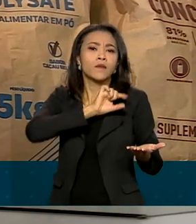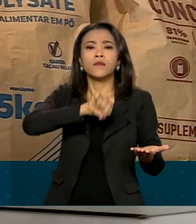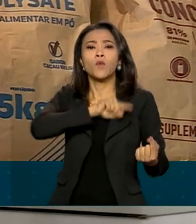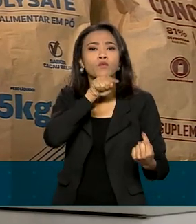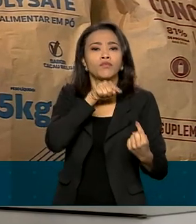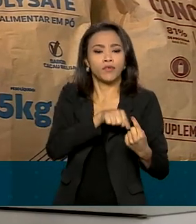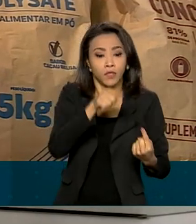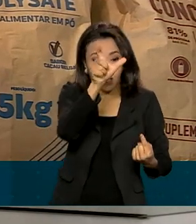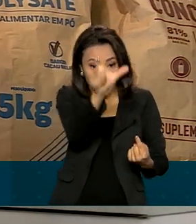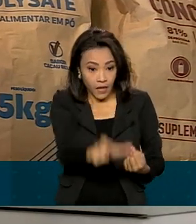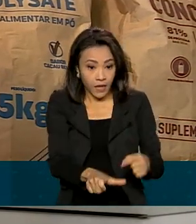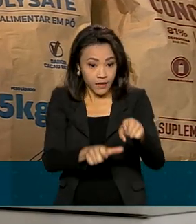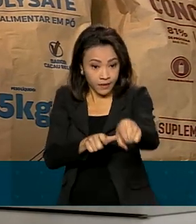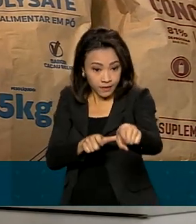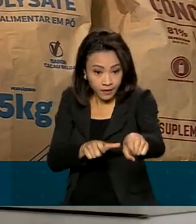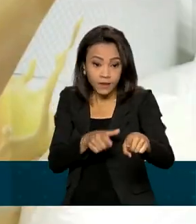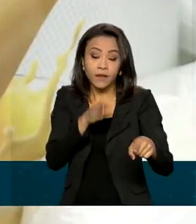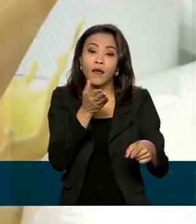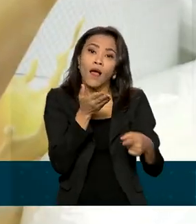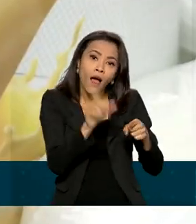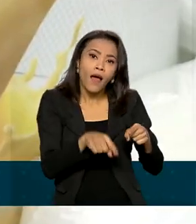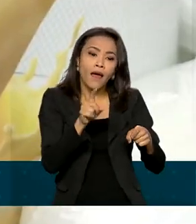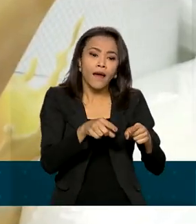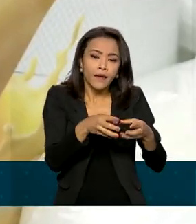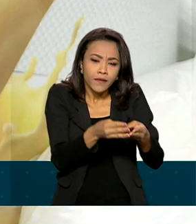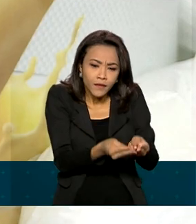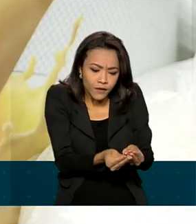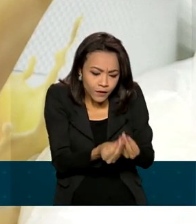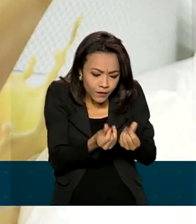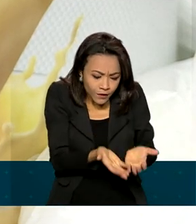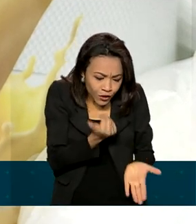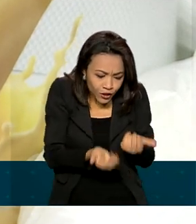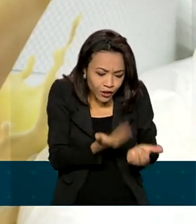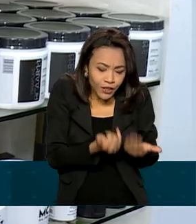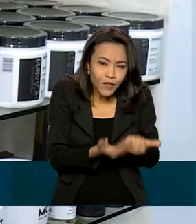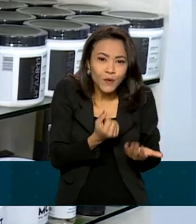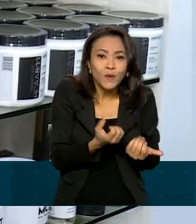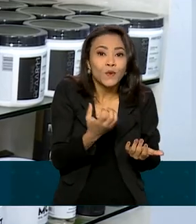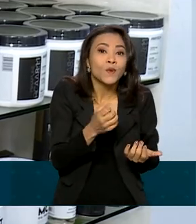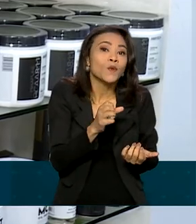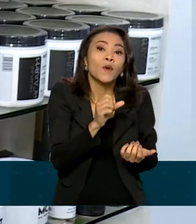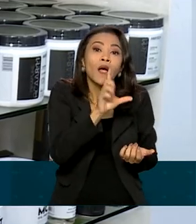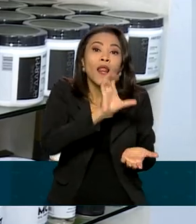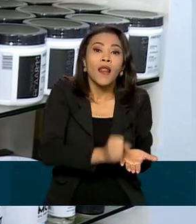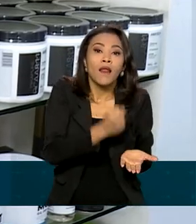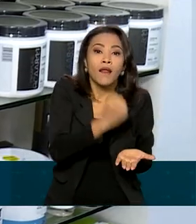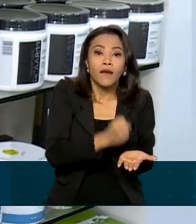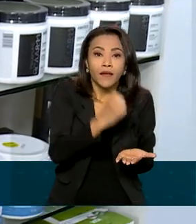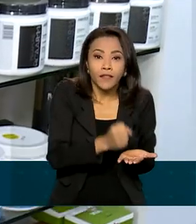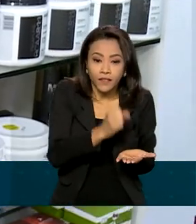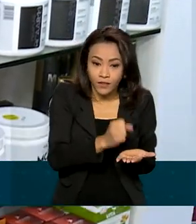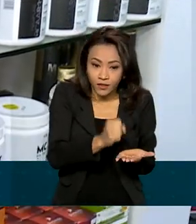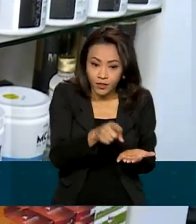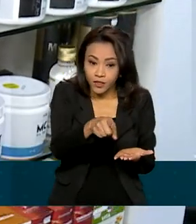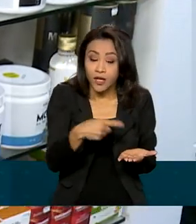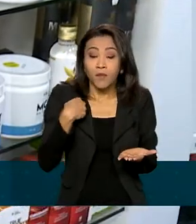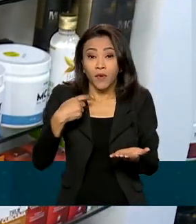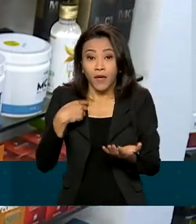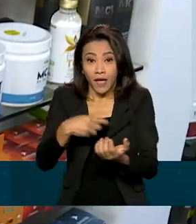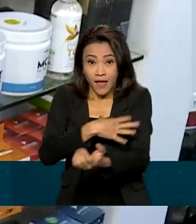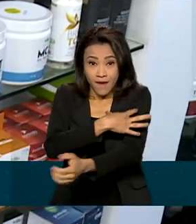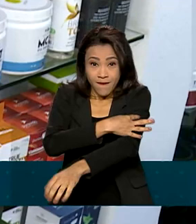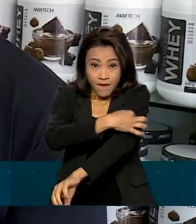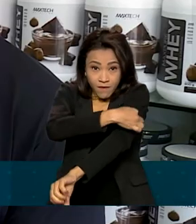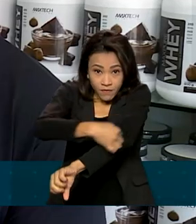protein, por exemplo, é produzido a partir da proteína extraída do soro do leite, com o objetivo de reparar o dano na fibra muscular